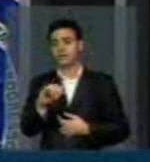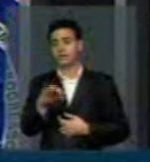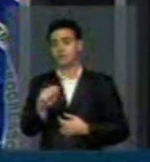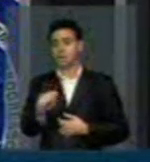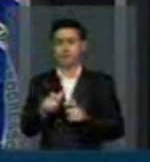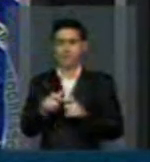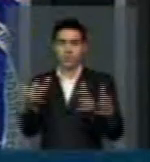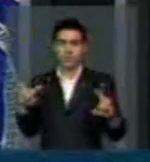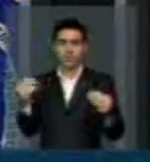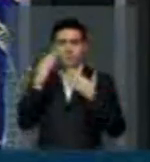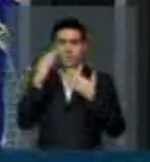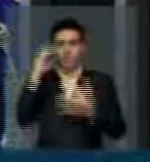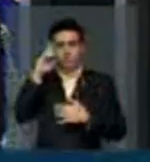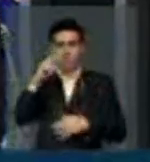maioria. Muito obrigado, Senhor Presidente.